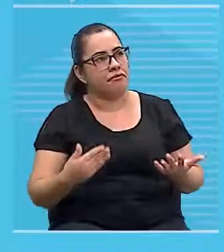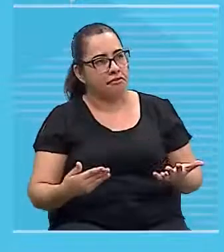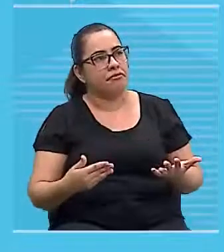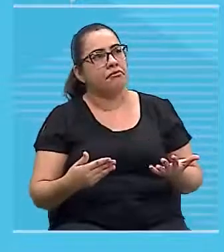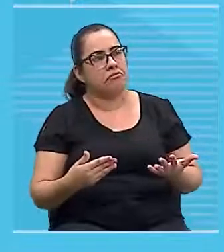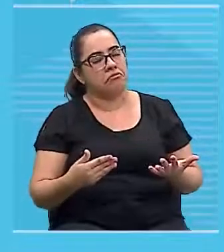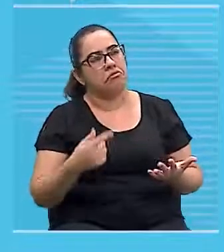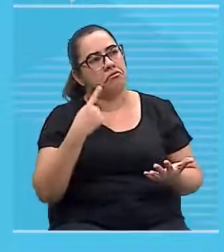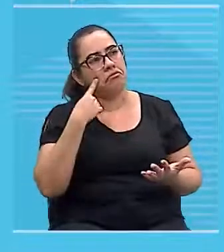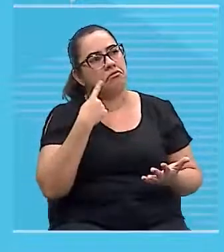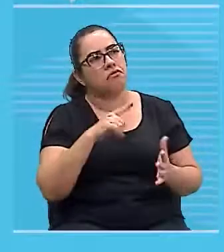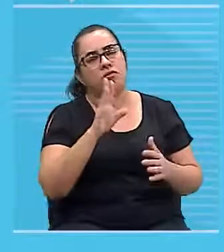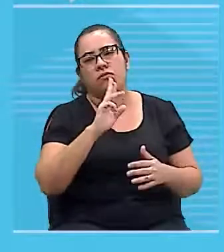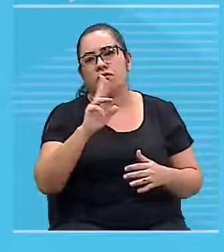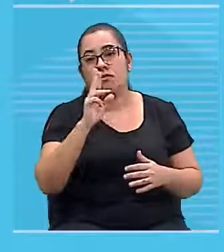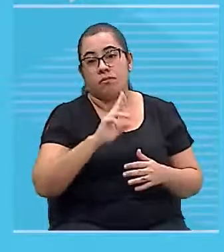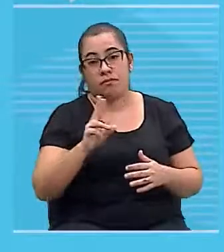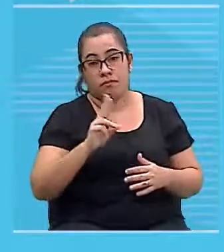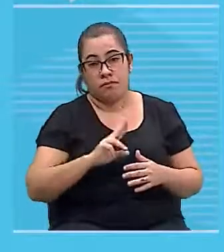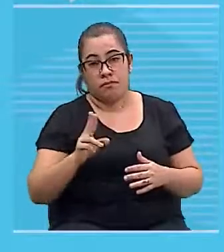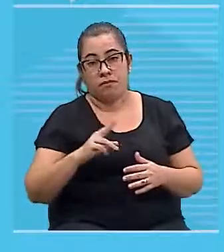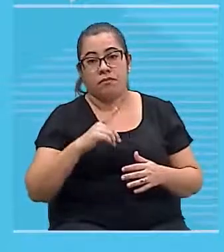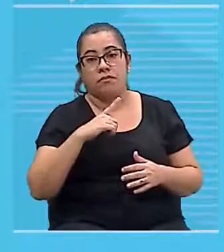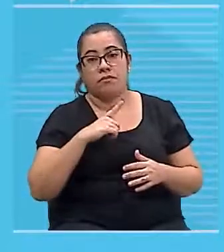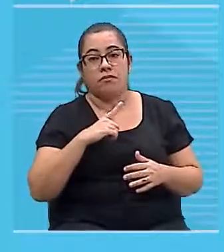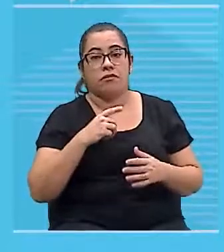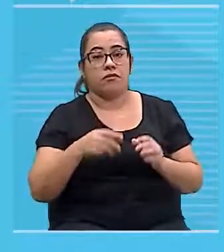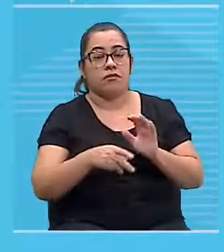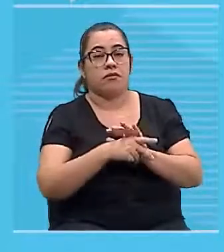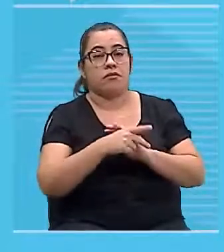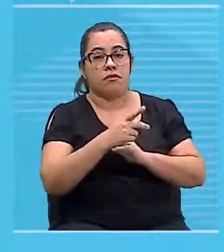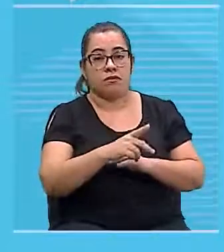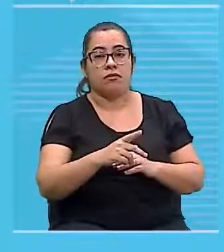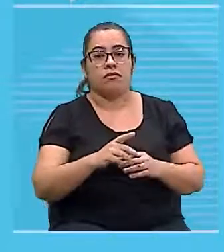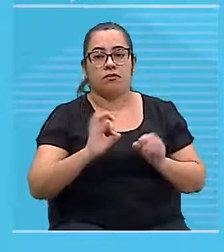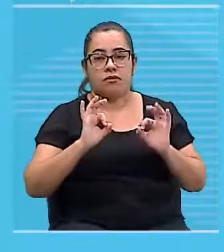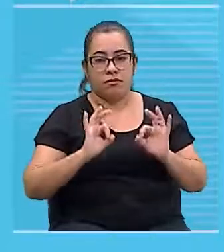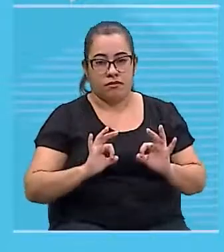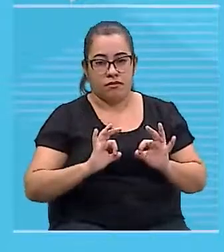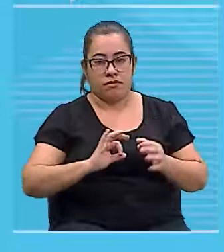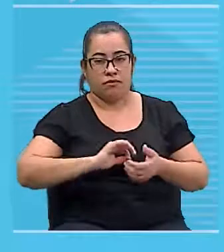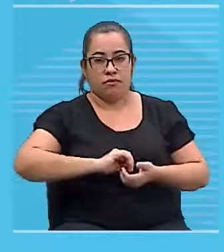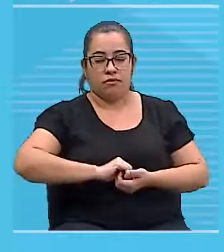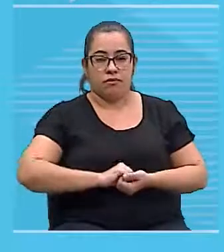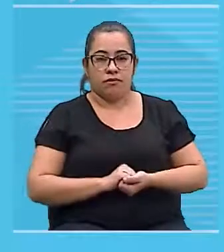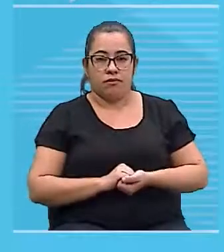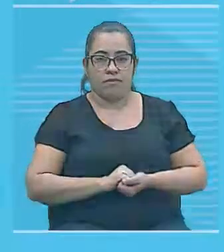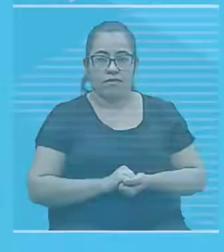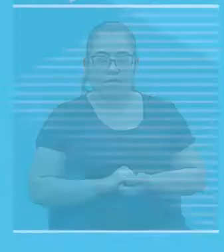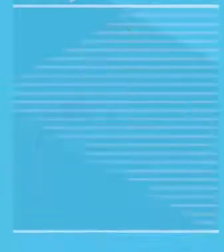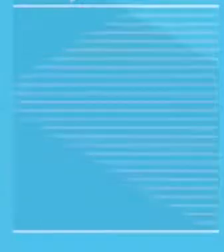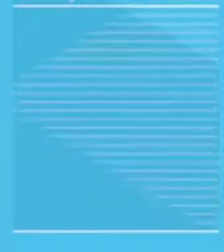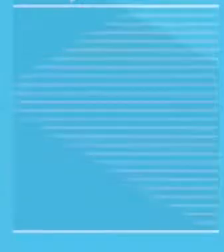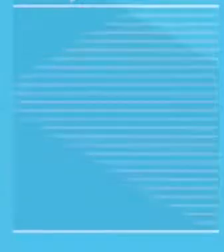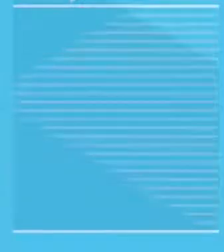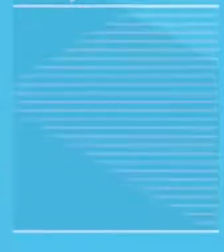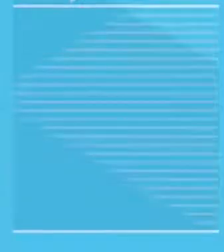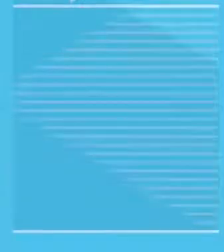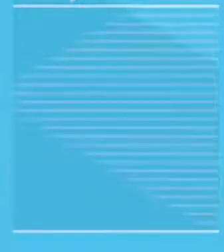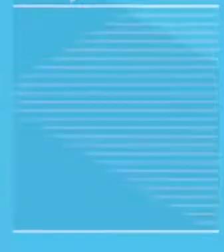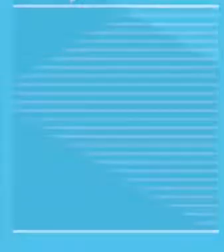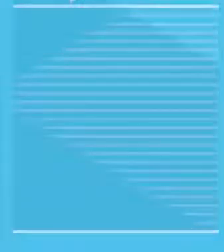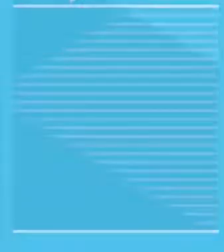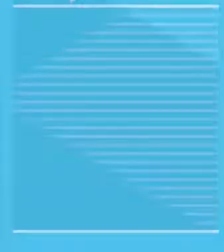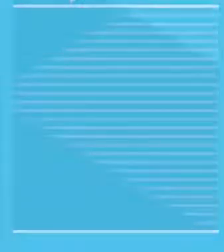realmente, elas têm que ter uma unidade associada a elas. Tá bom? E aí você